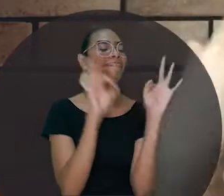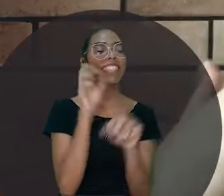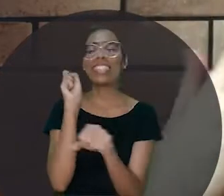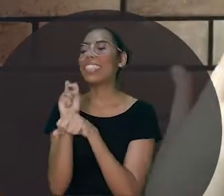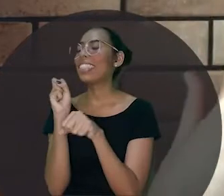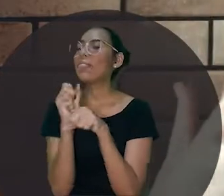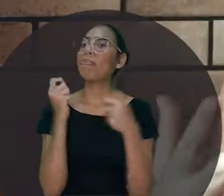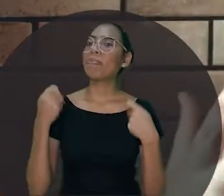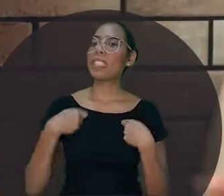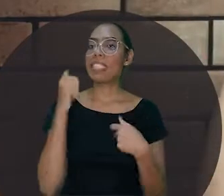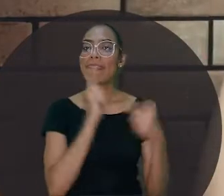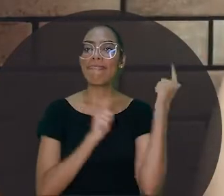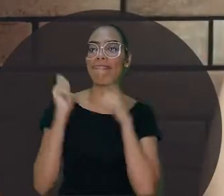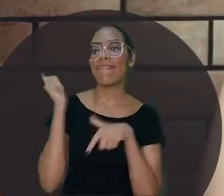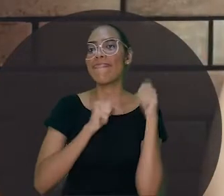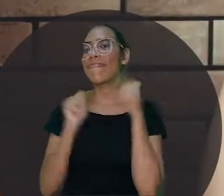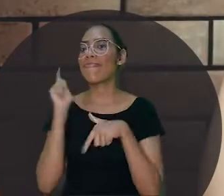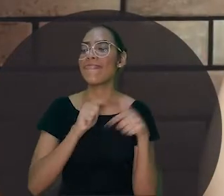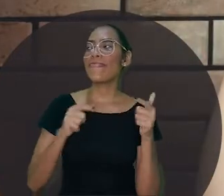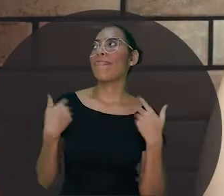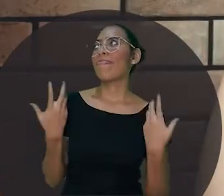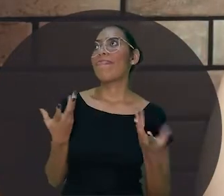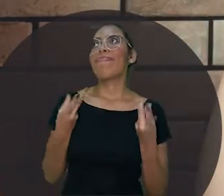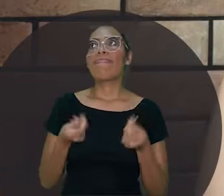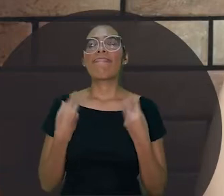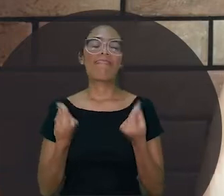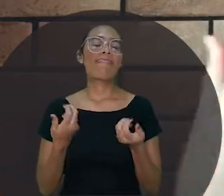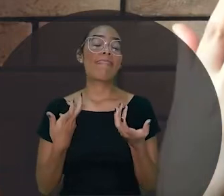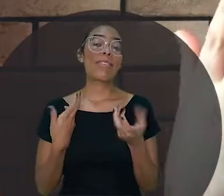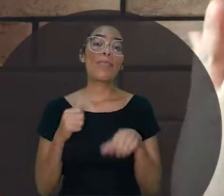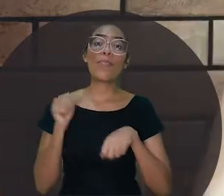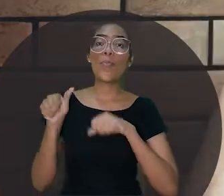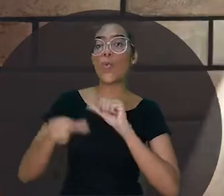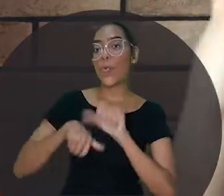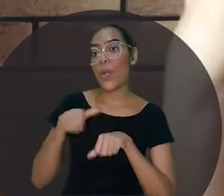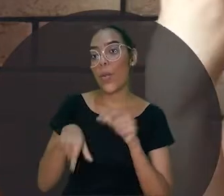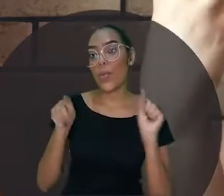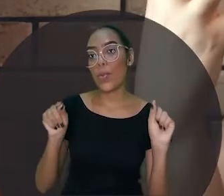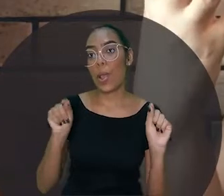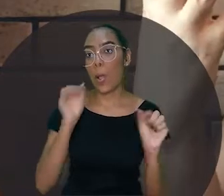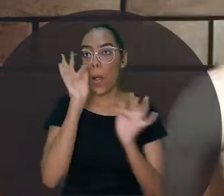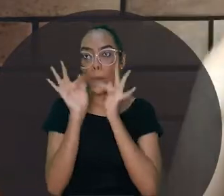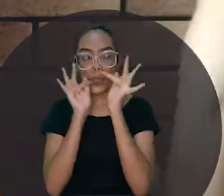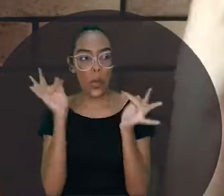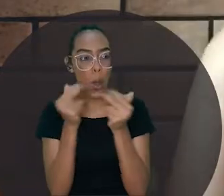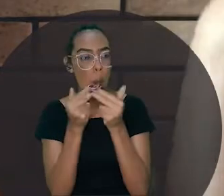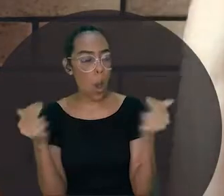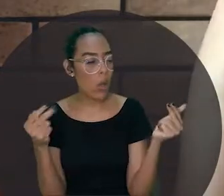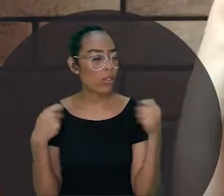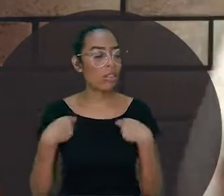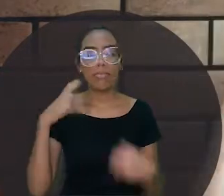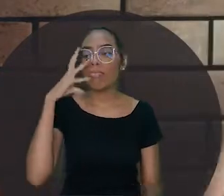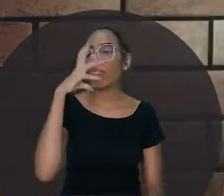crianças esperançosas de fazer aquela semente germinar e se transformar em uma planta, em uma